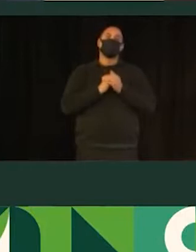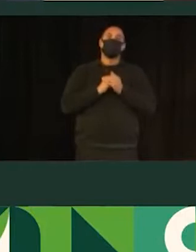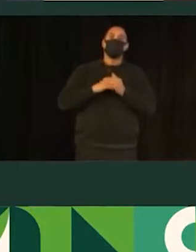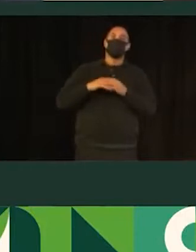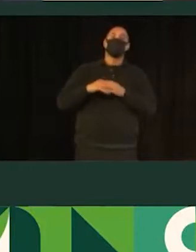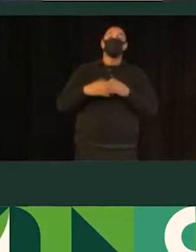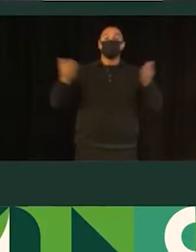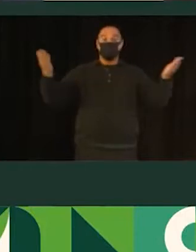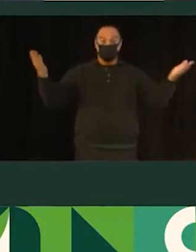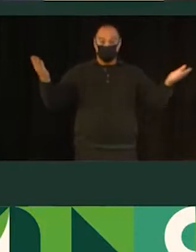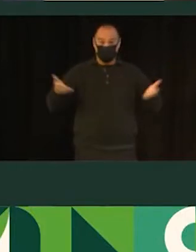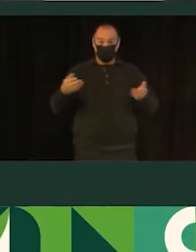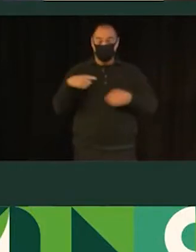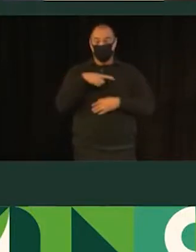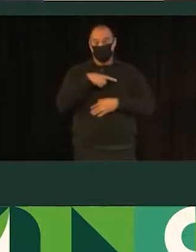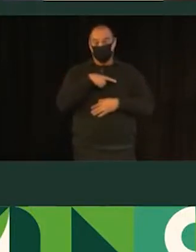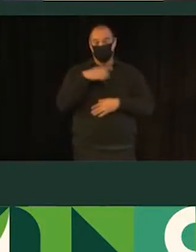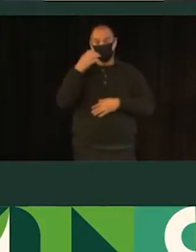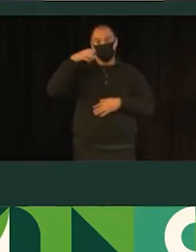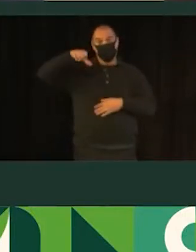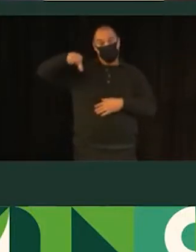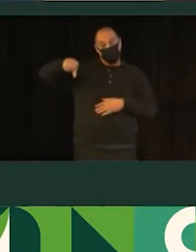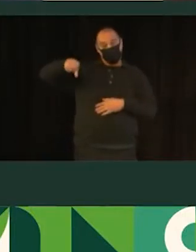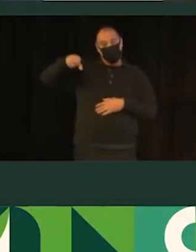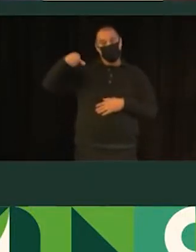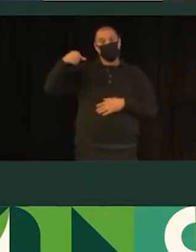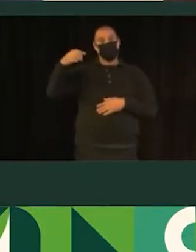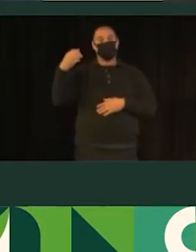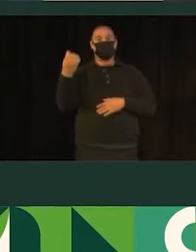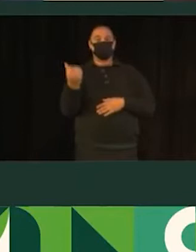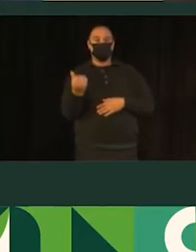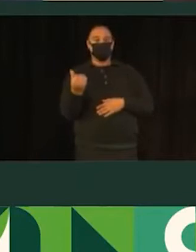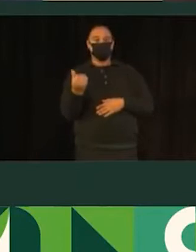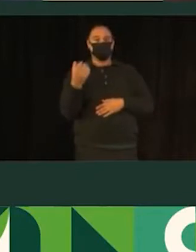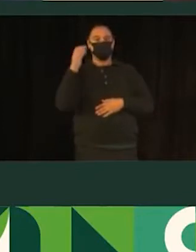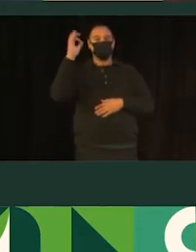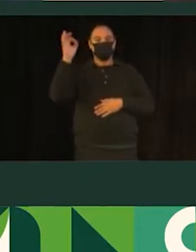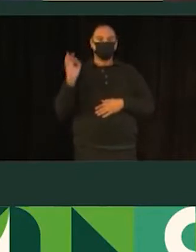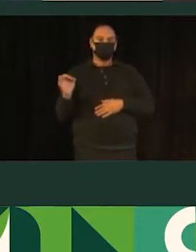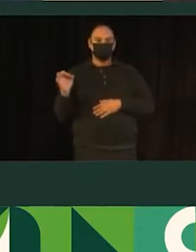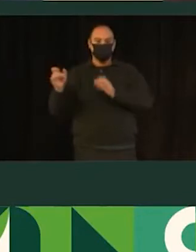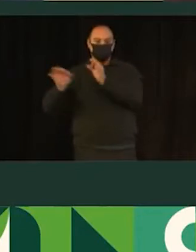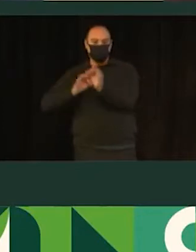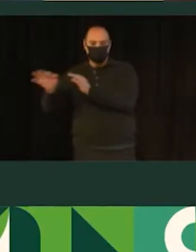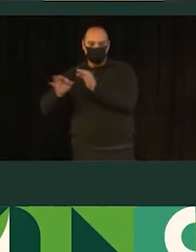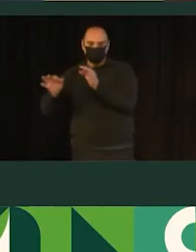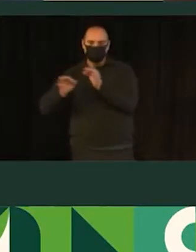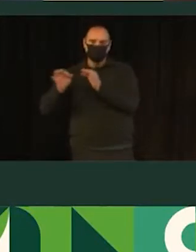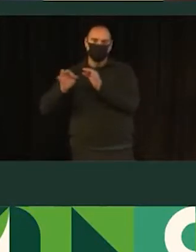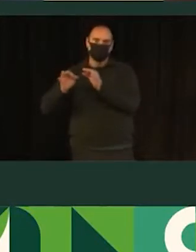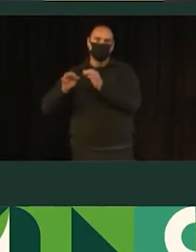tem hoje 96% do plano realizado, precisando de alguns ajustes finais, para chegar no